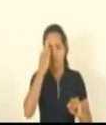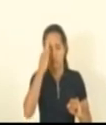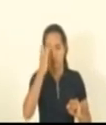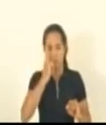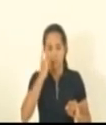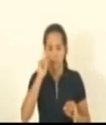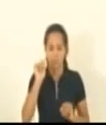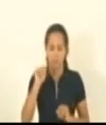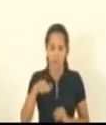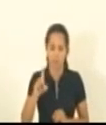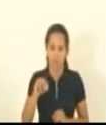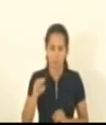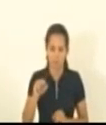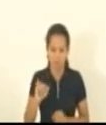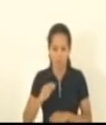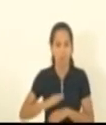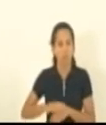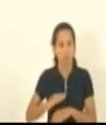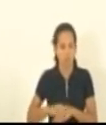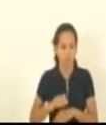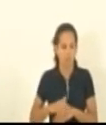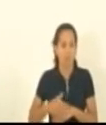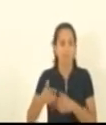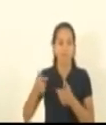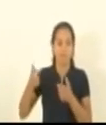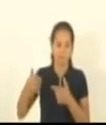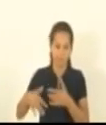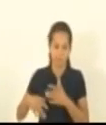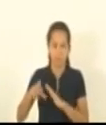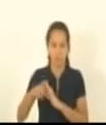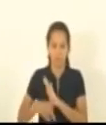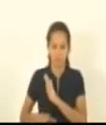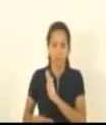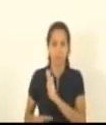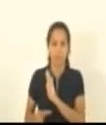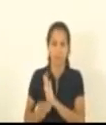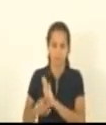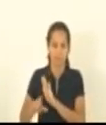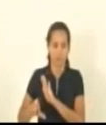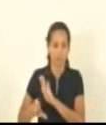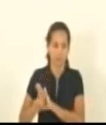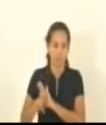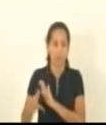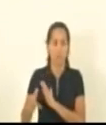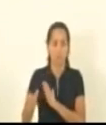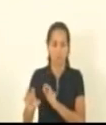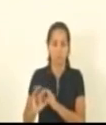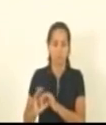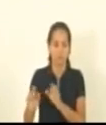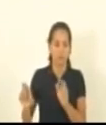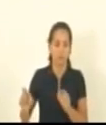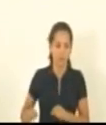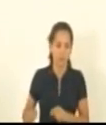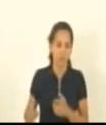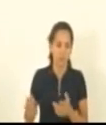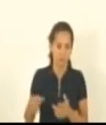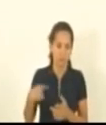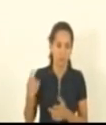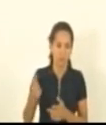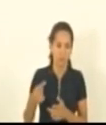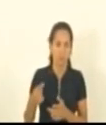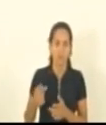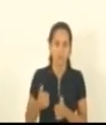Gandini que é um dos autores do projeto de lei complementar e ele deu esse aval e dessa forma também nós vamos